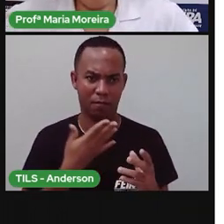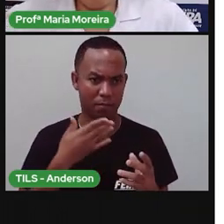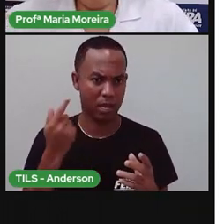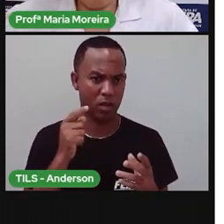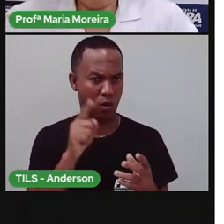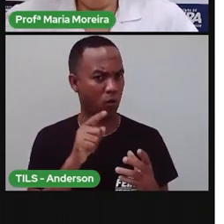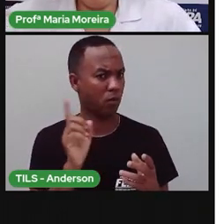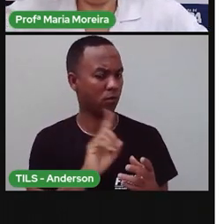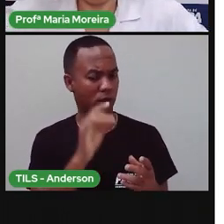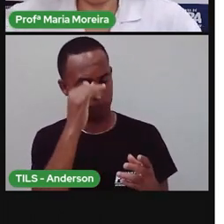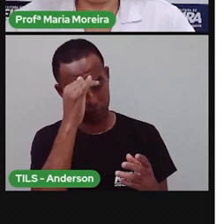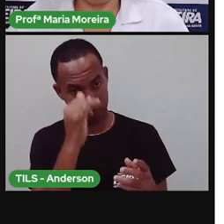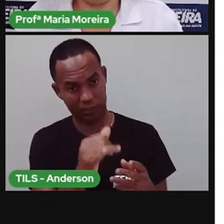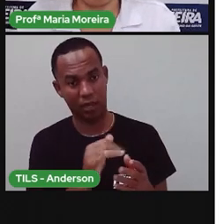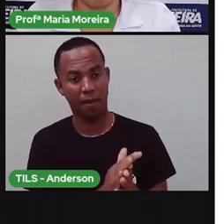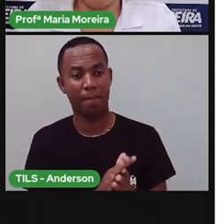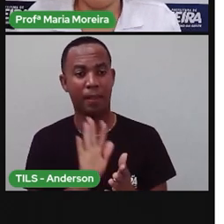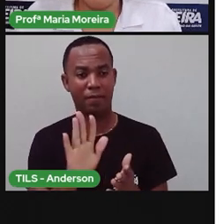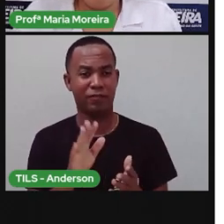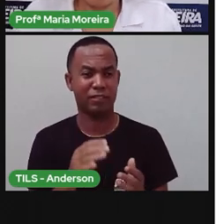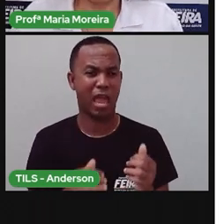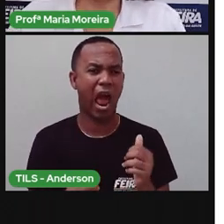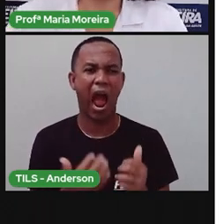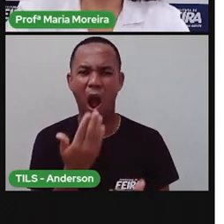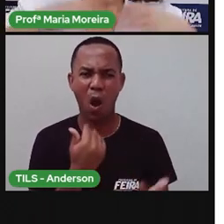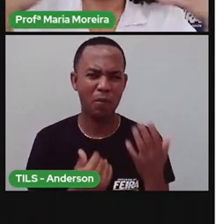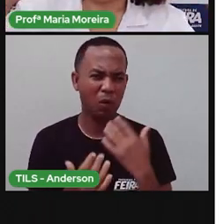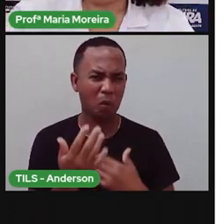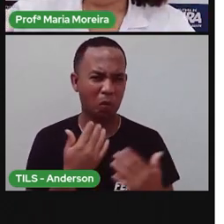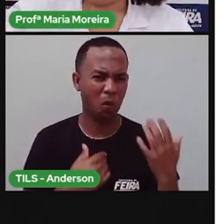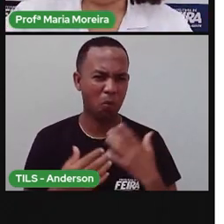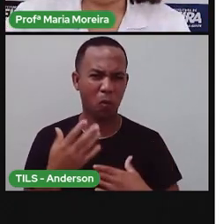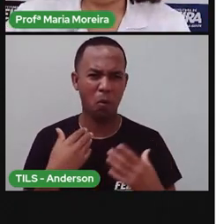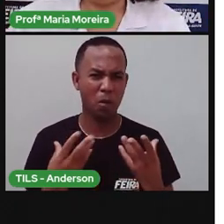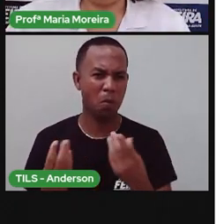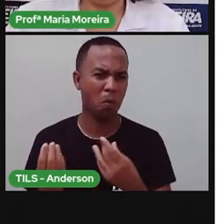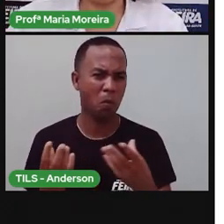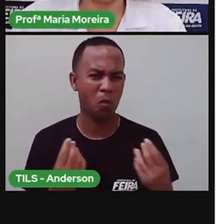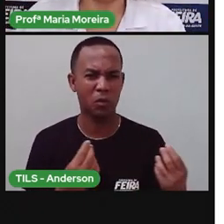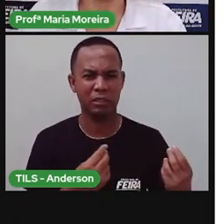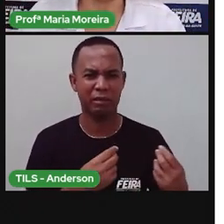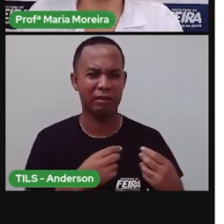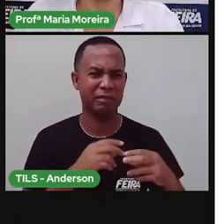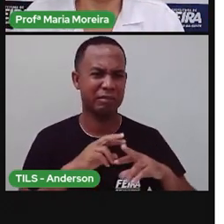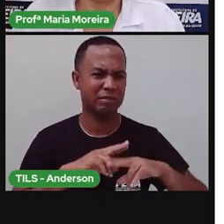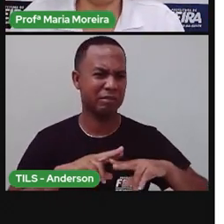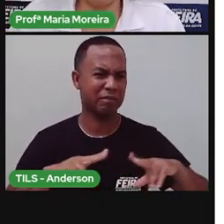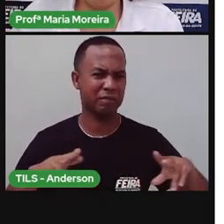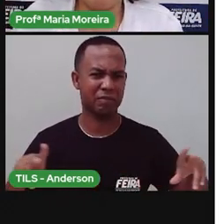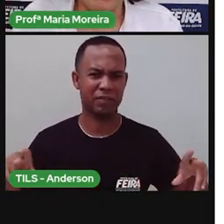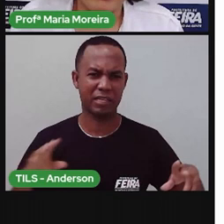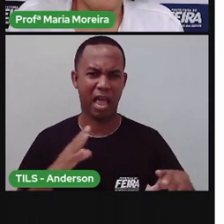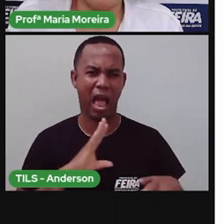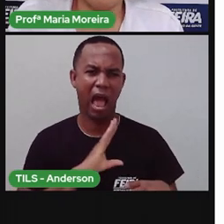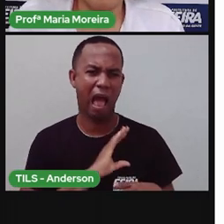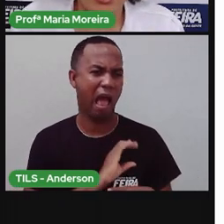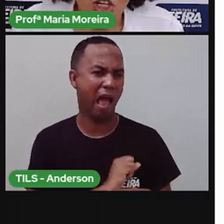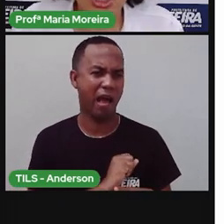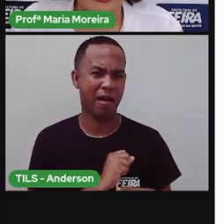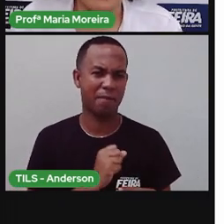Um maior período de vida. Mas se você é aquela pessoa, né? Que ama